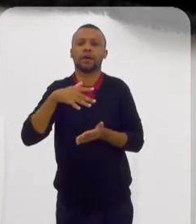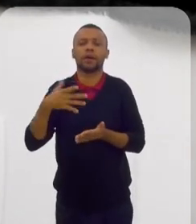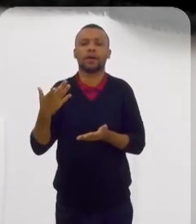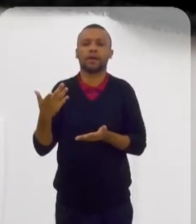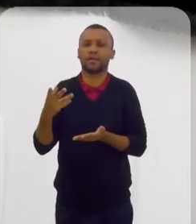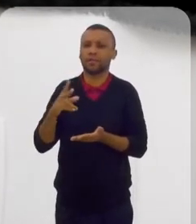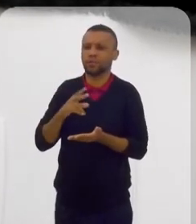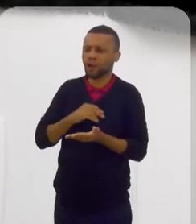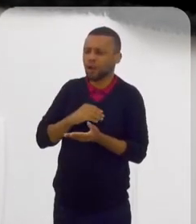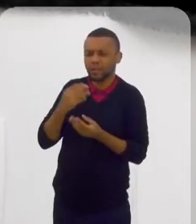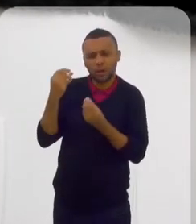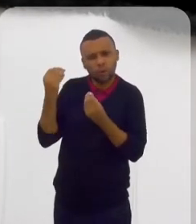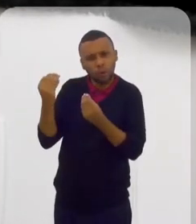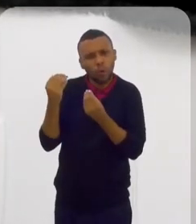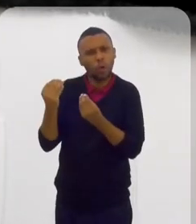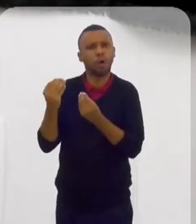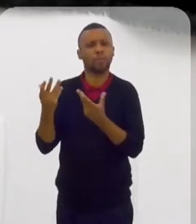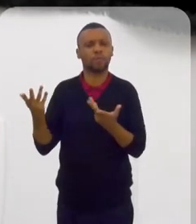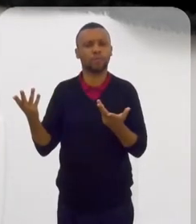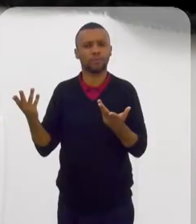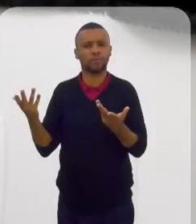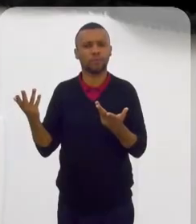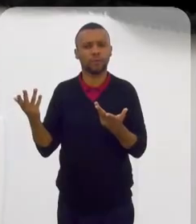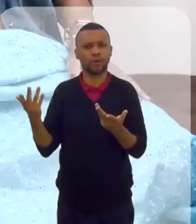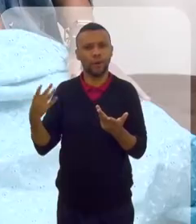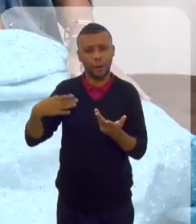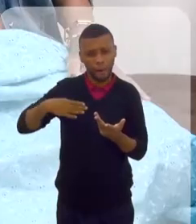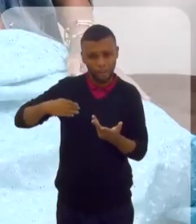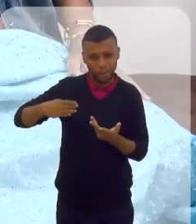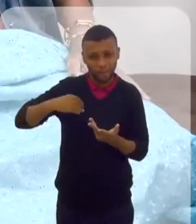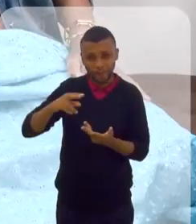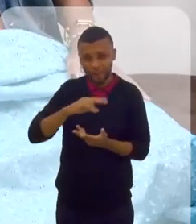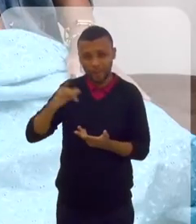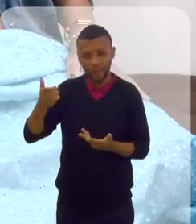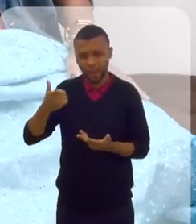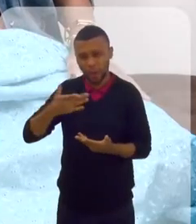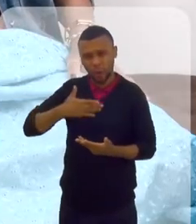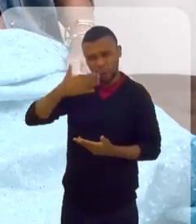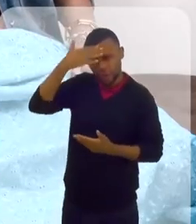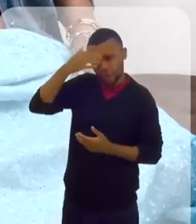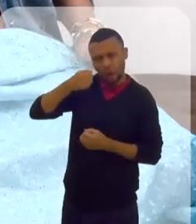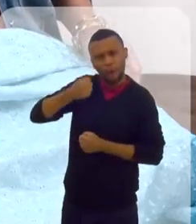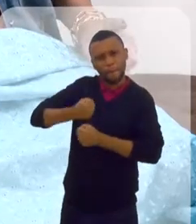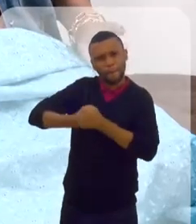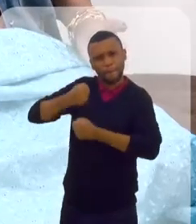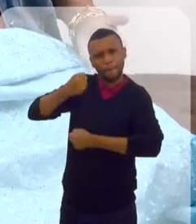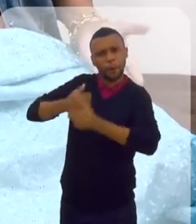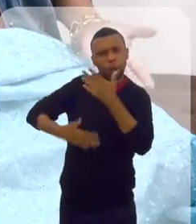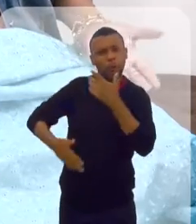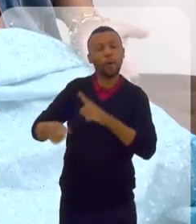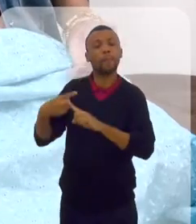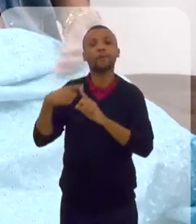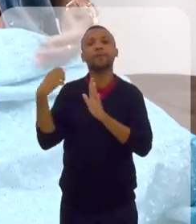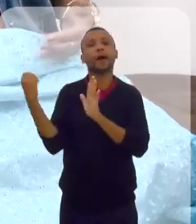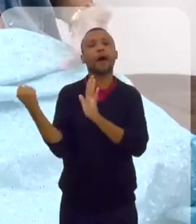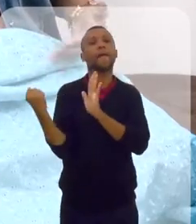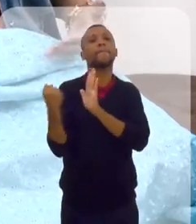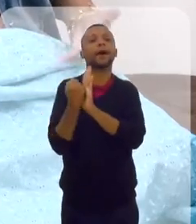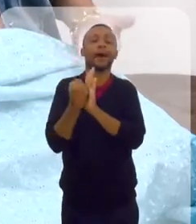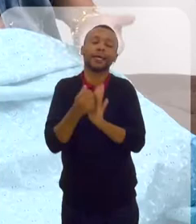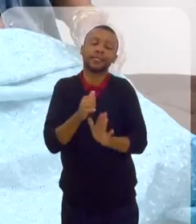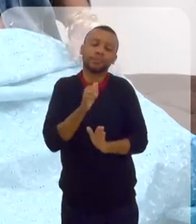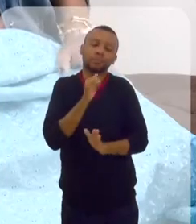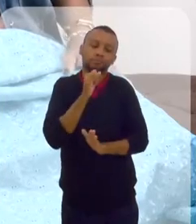a minha mãe, quando ela soube, ela falou, meu Deus do céu, o filho vai virar um terrorista. Essa é a época que passa na cabeça. Mas isso é o que a mídia